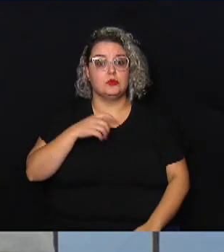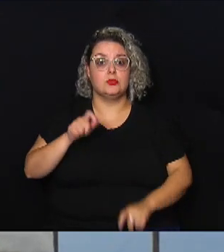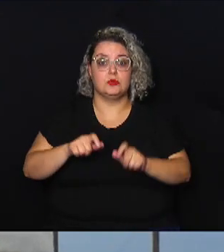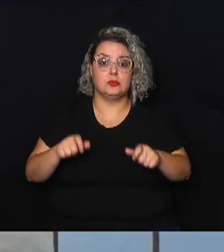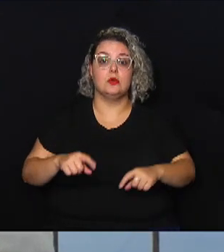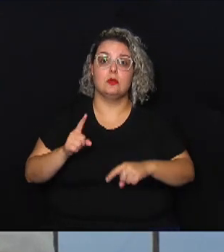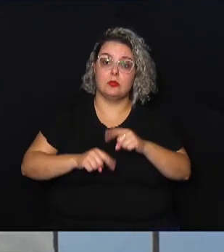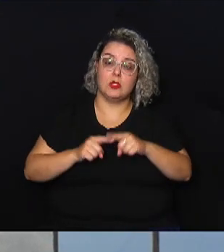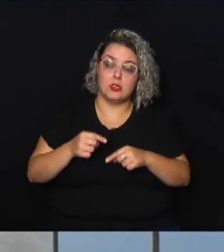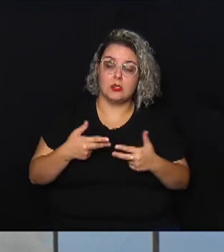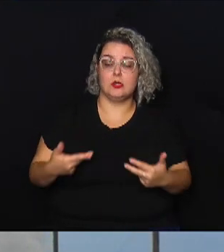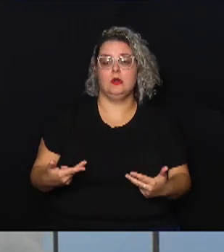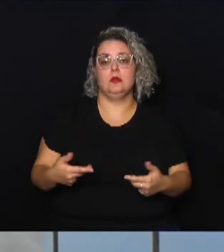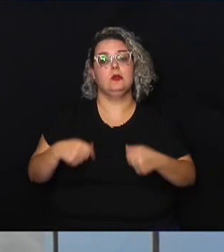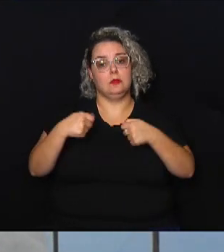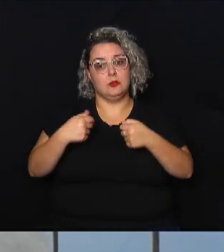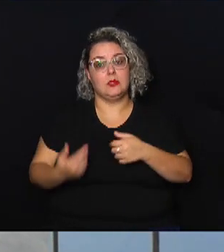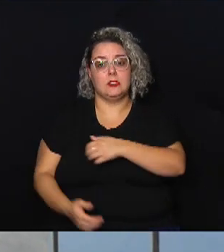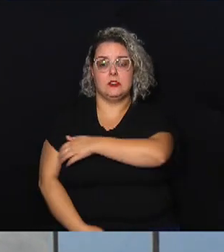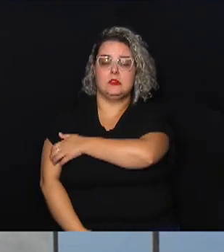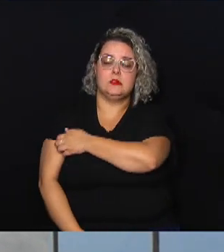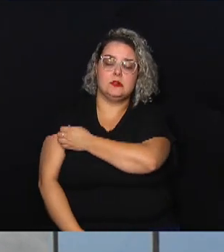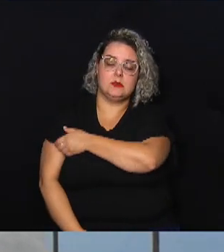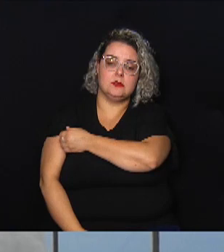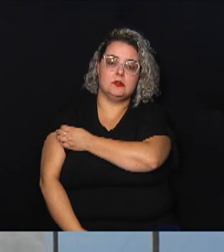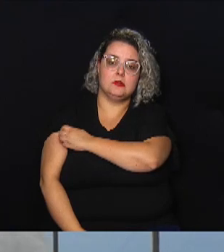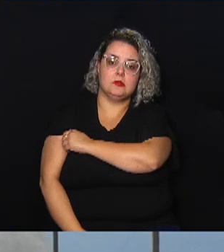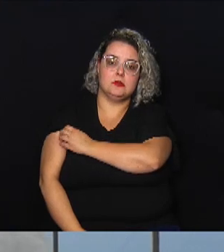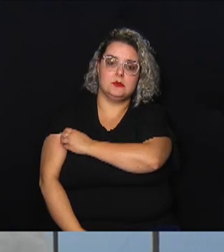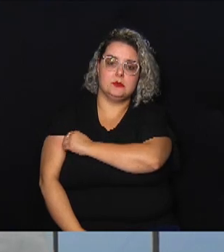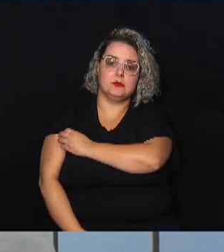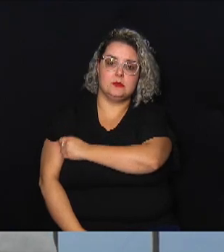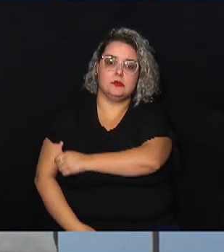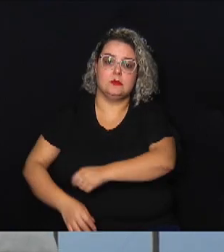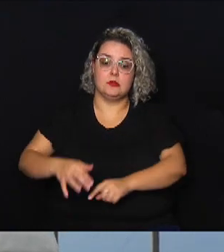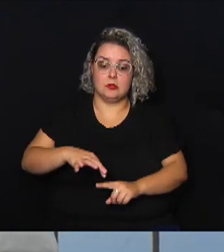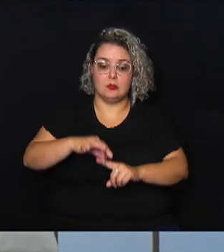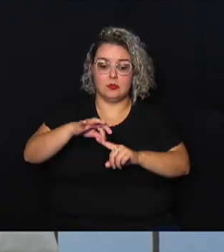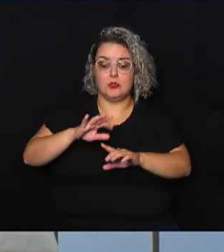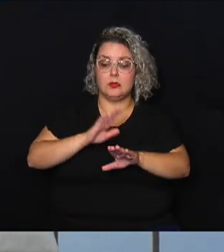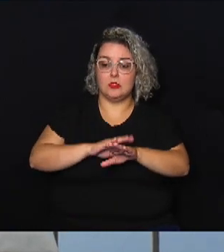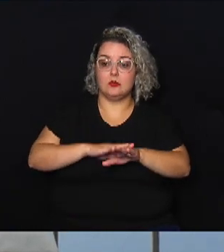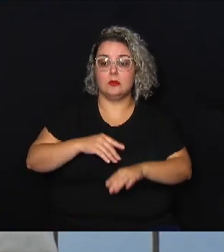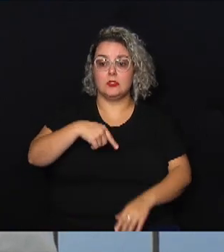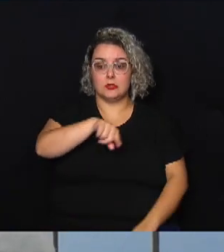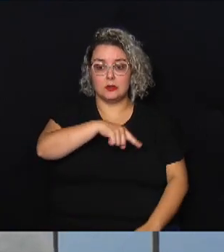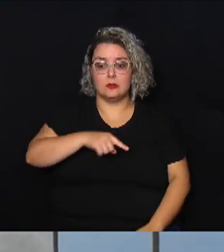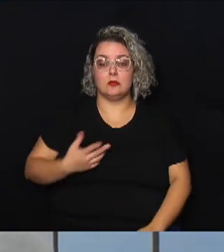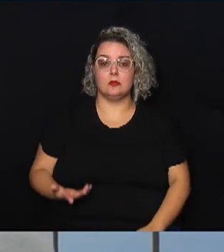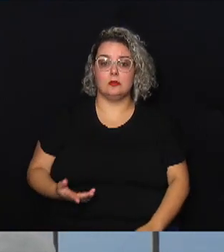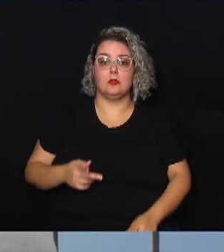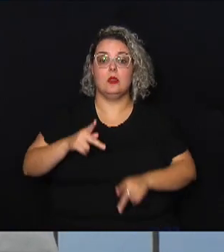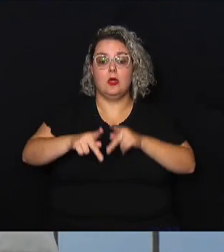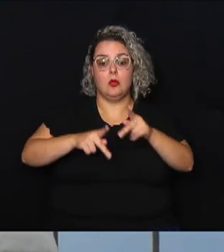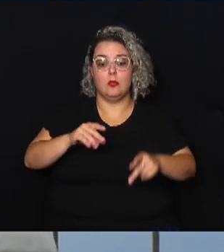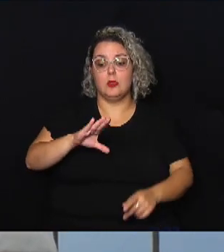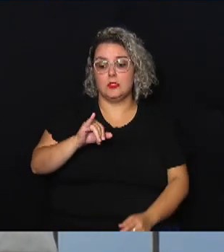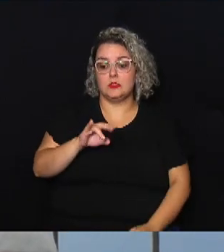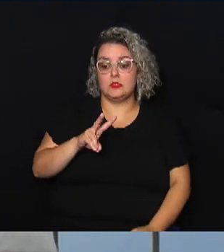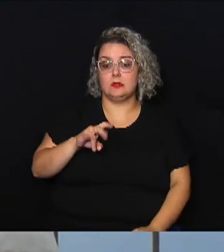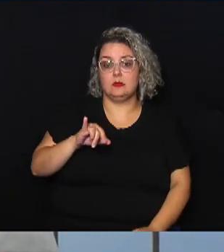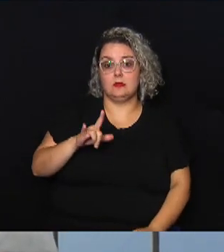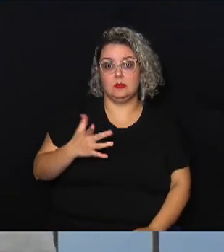materiais que ele necessite né e prioriza ali a atuação deles quanto a população civil né no local